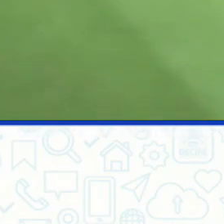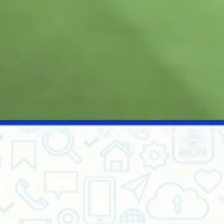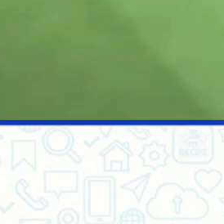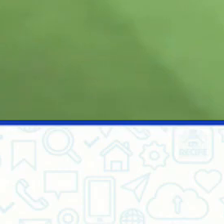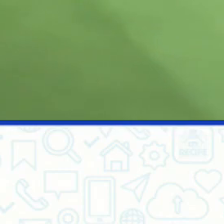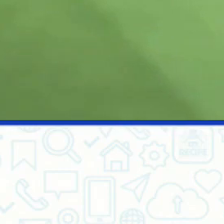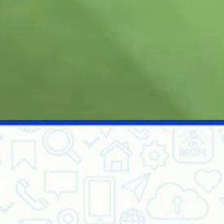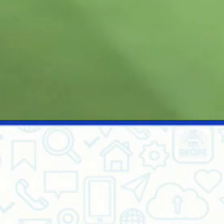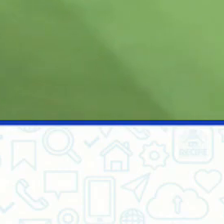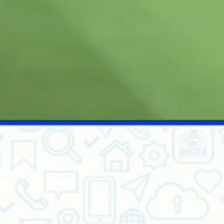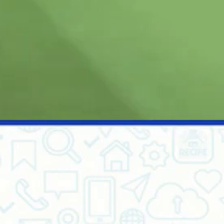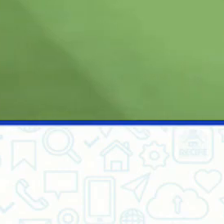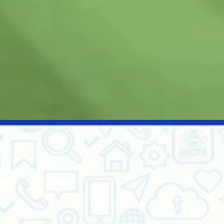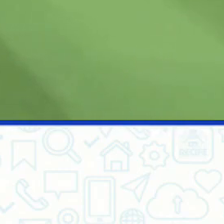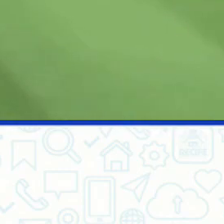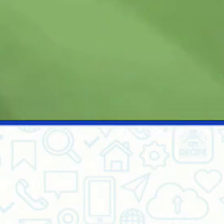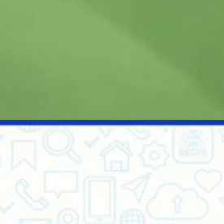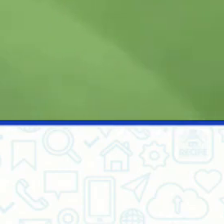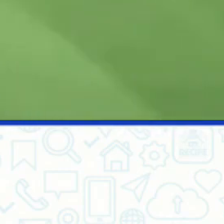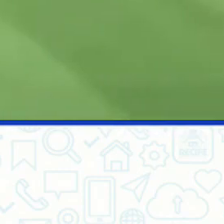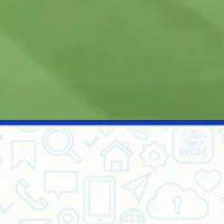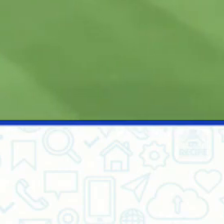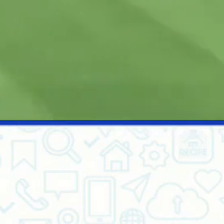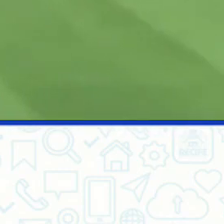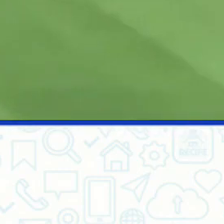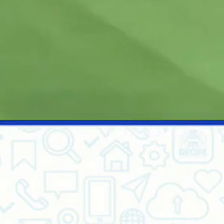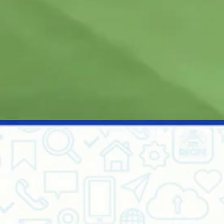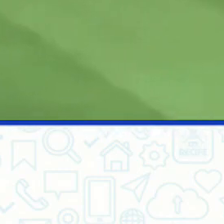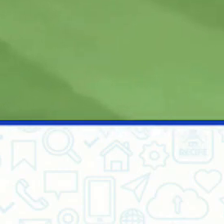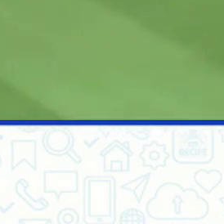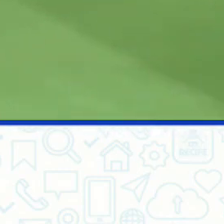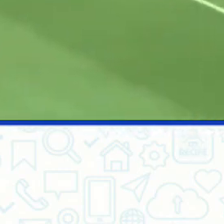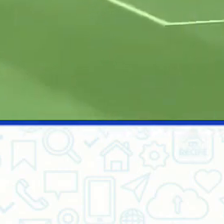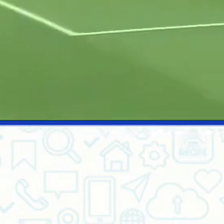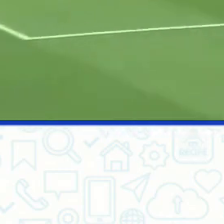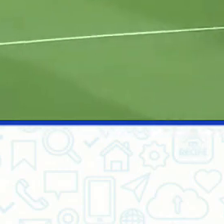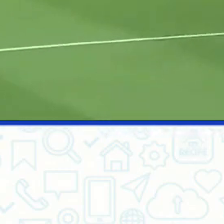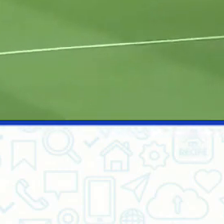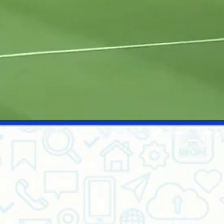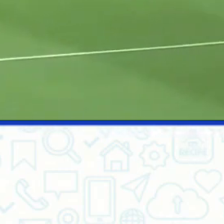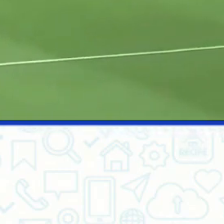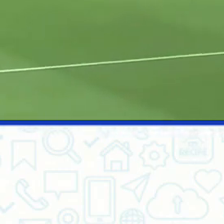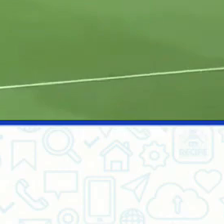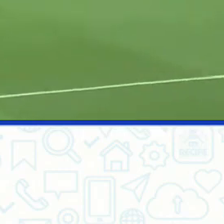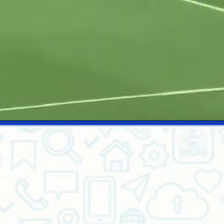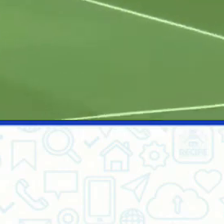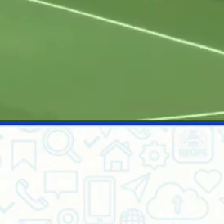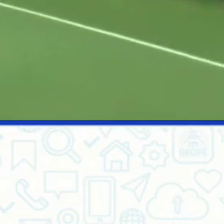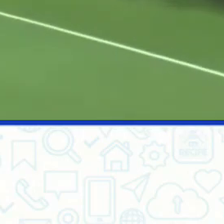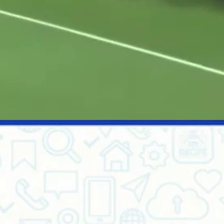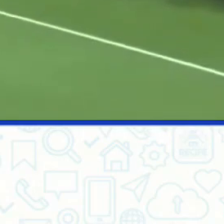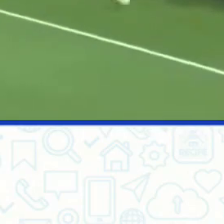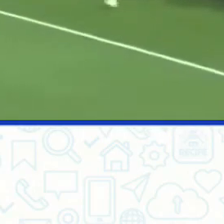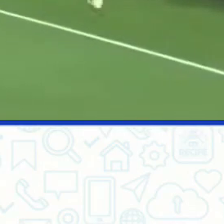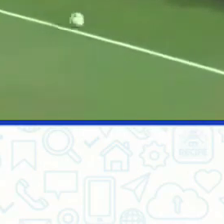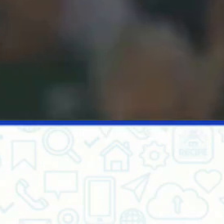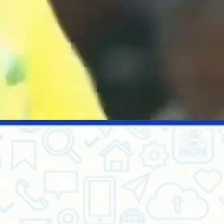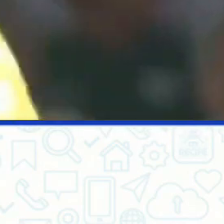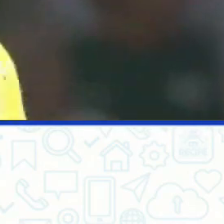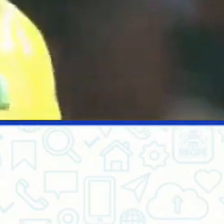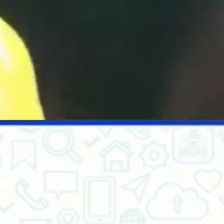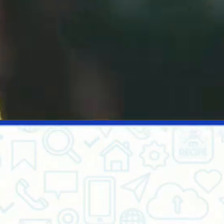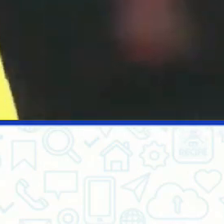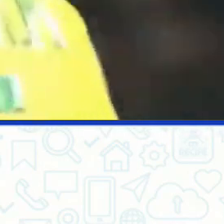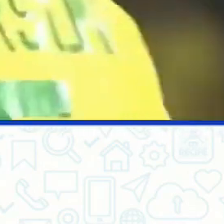Aí o Brasil tocando. Cafu, a enfiada no meio pra Cleberson, levou vantagem, botou na frente, perna esquerda, bateu,